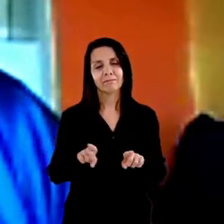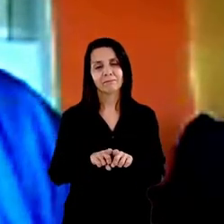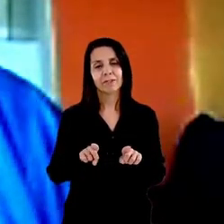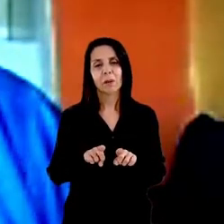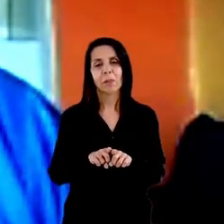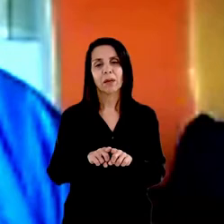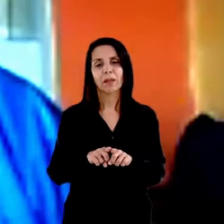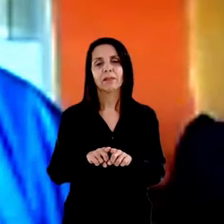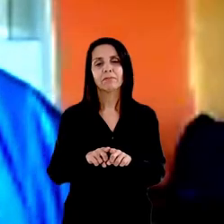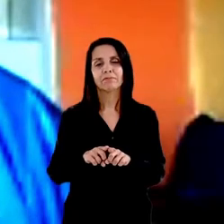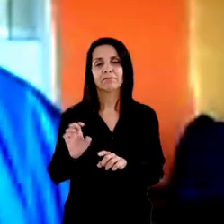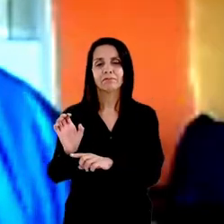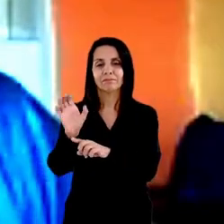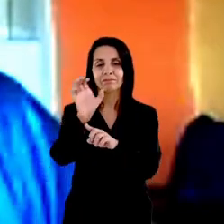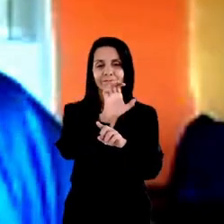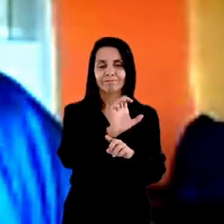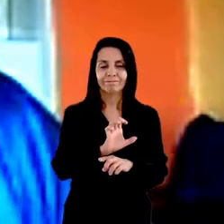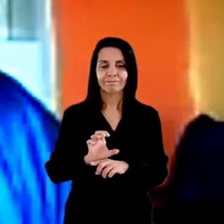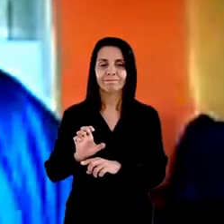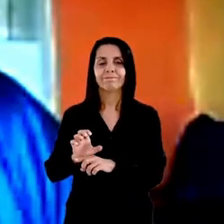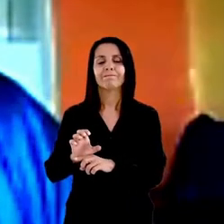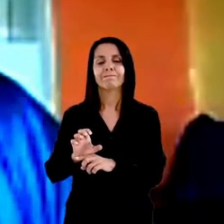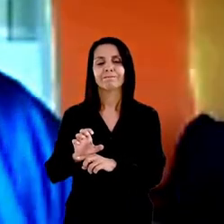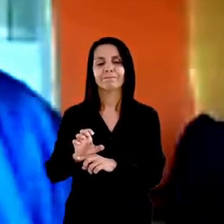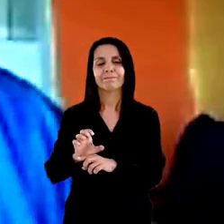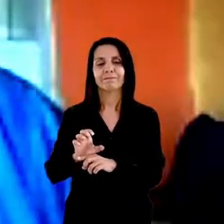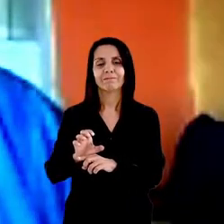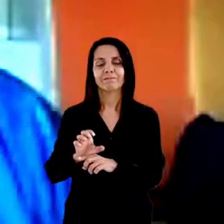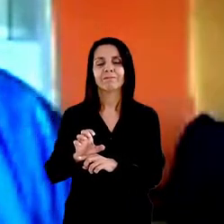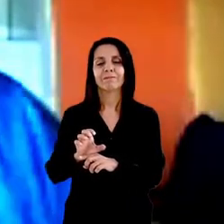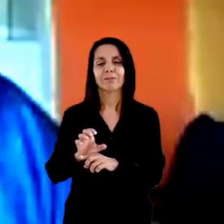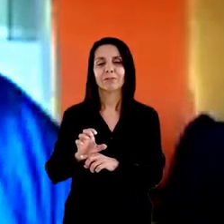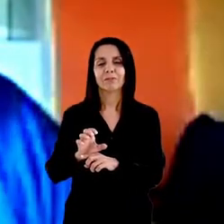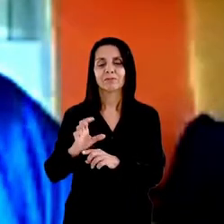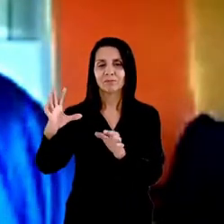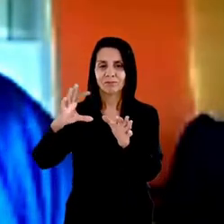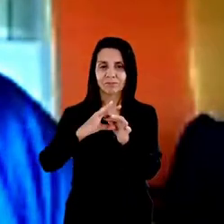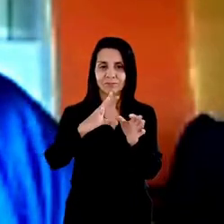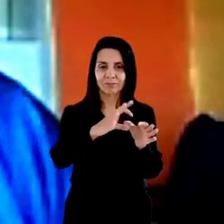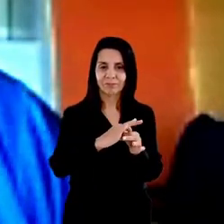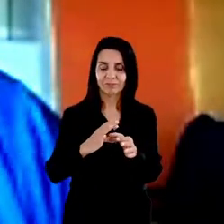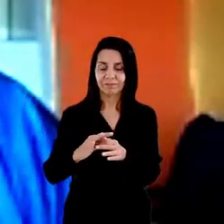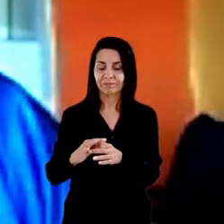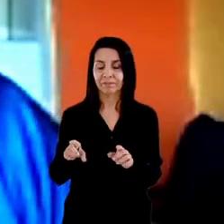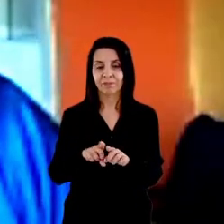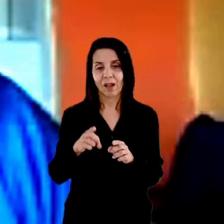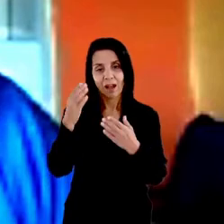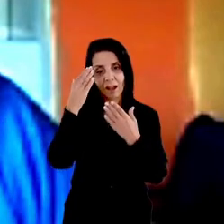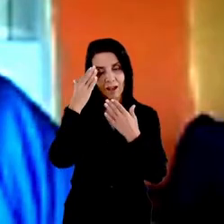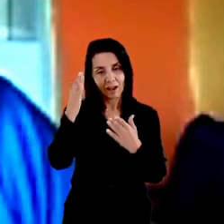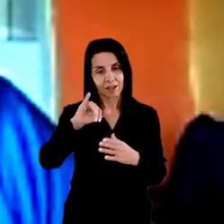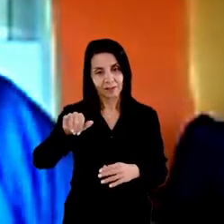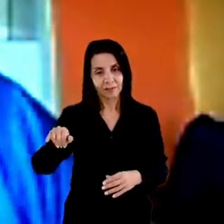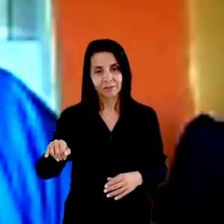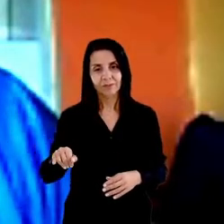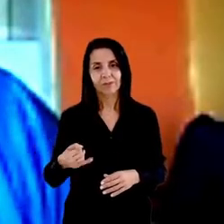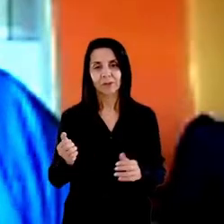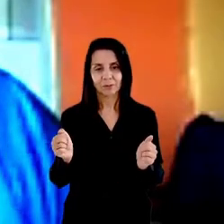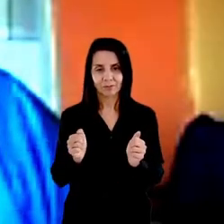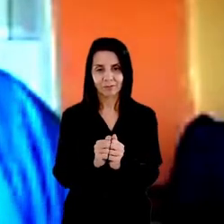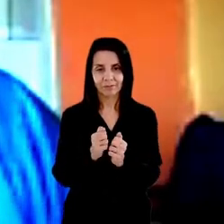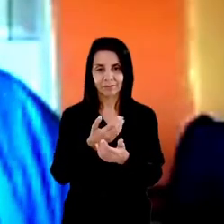onde a mesma ainda não foi estabelecida queria também agradecer a oportunidade de estar aqui